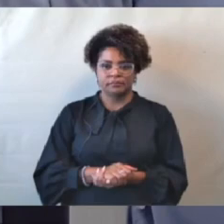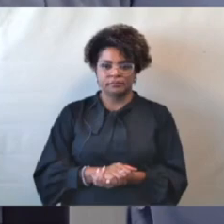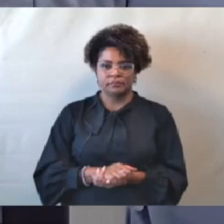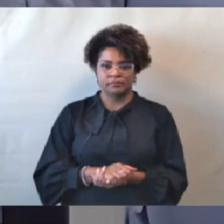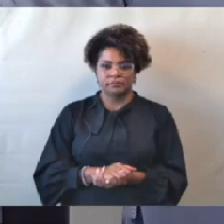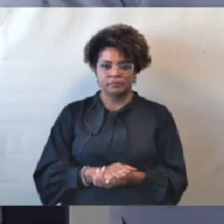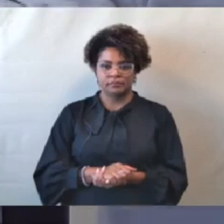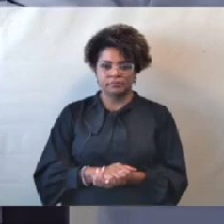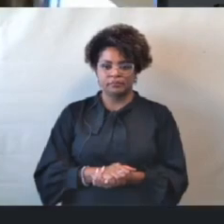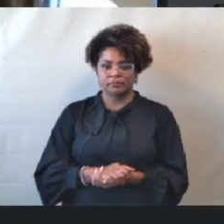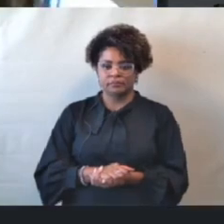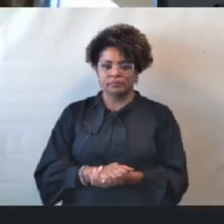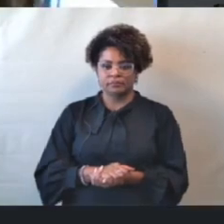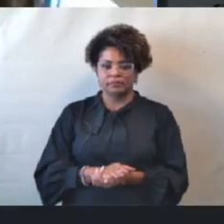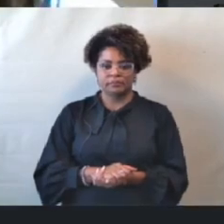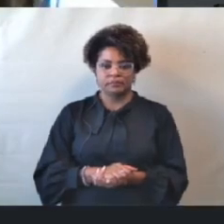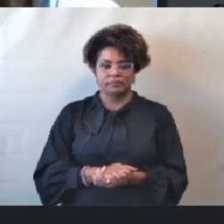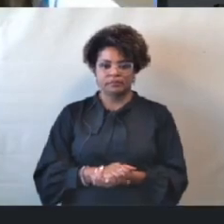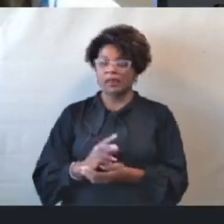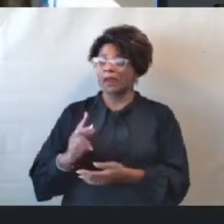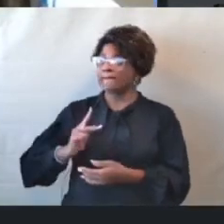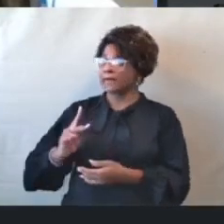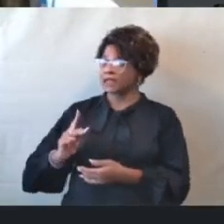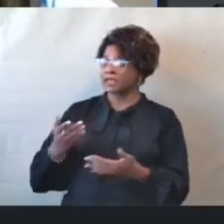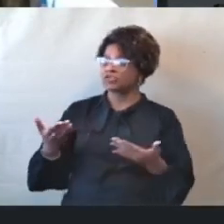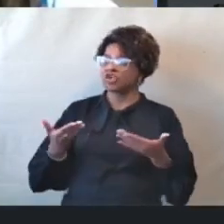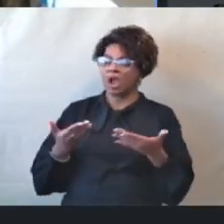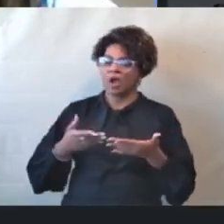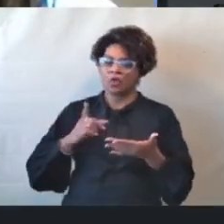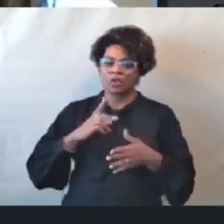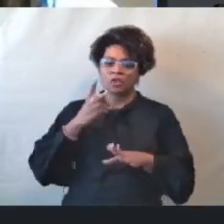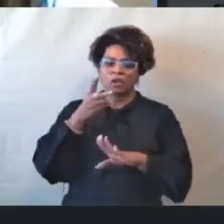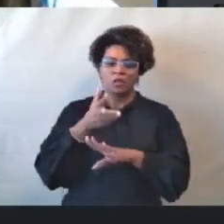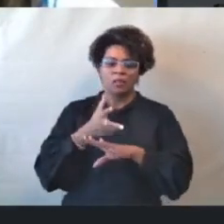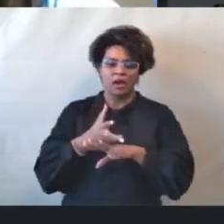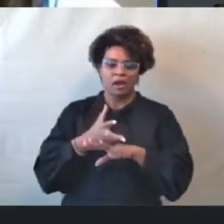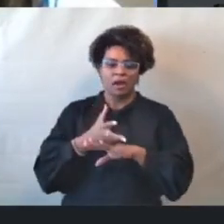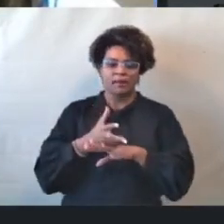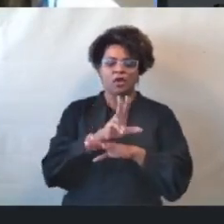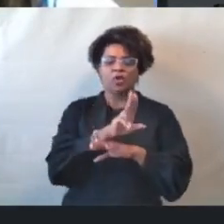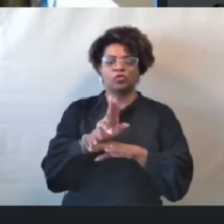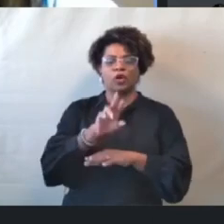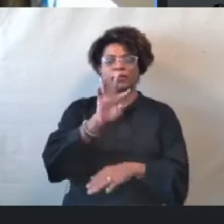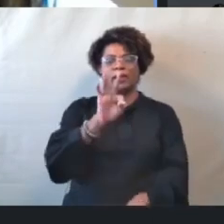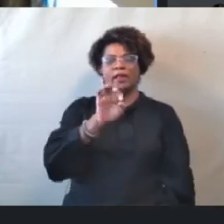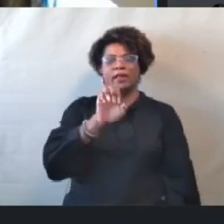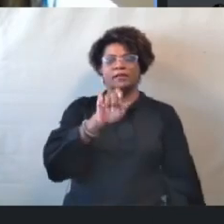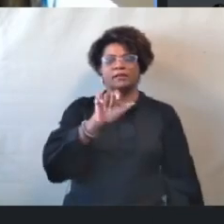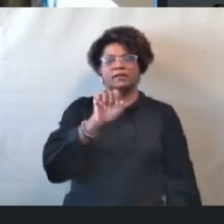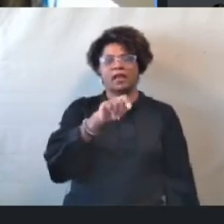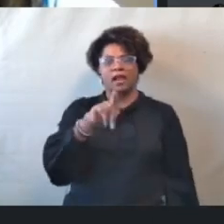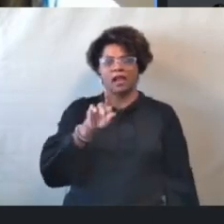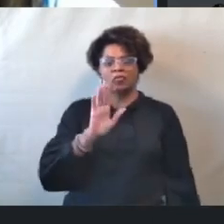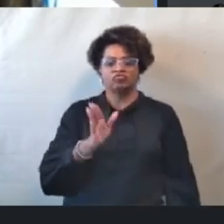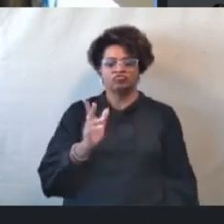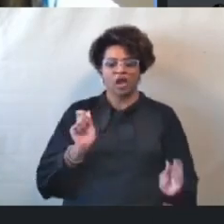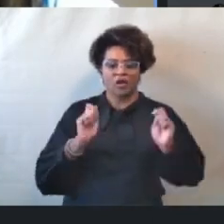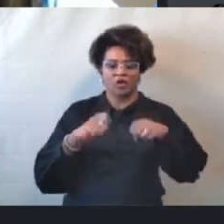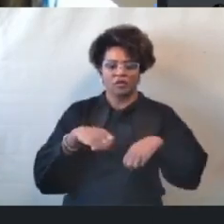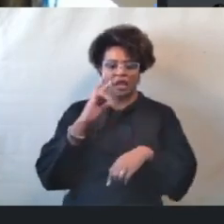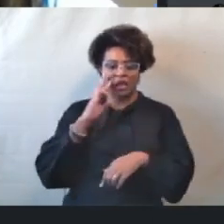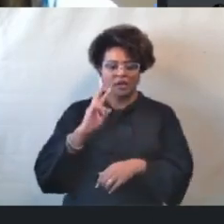Sr. Presidente, dessa vez nós temos uma câmera que está intitulada Telão e aí com ela já conseguimos ver bem o vereador